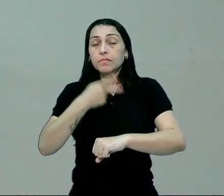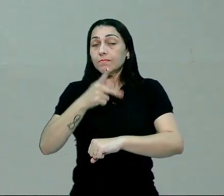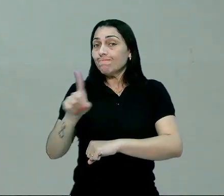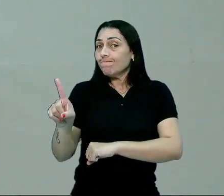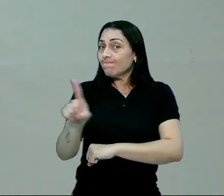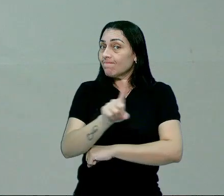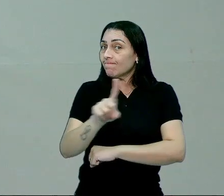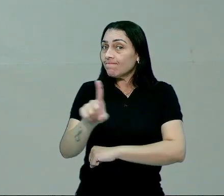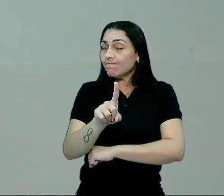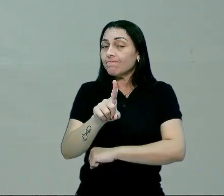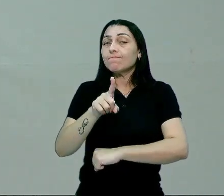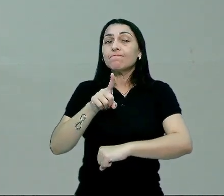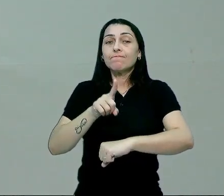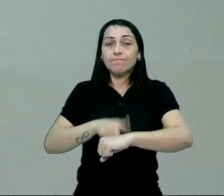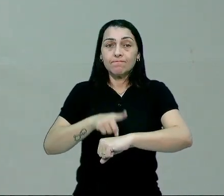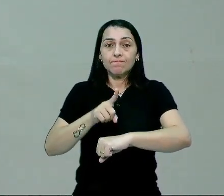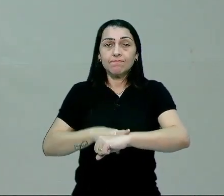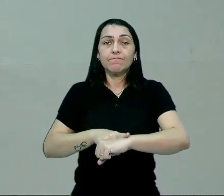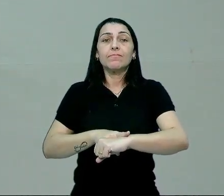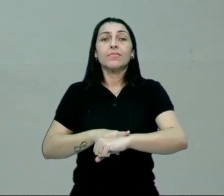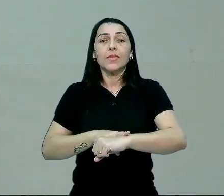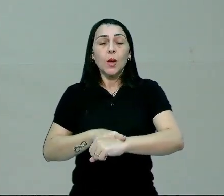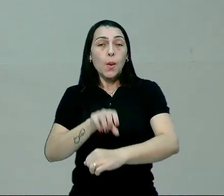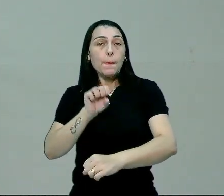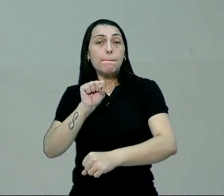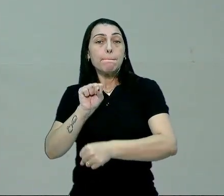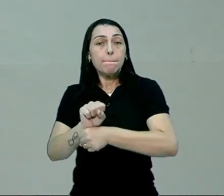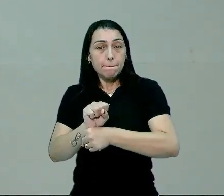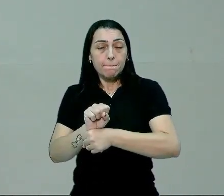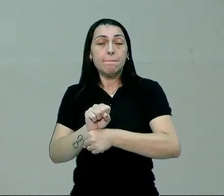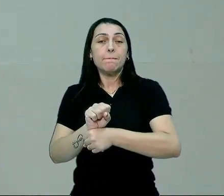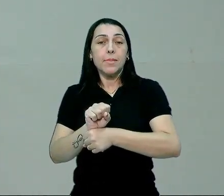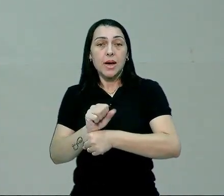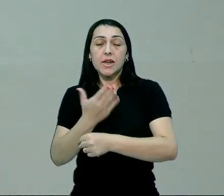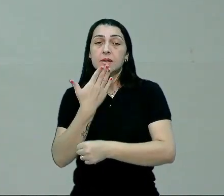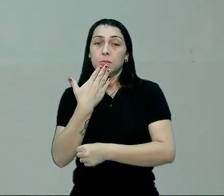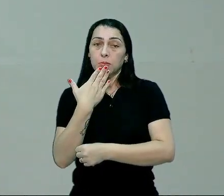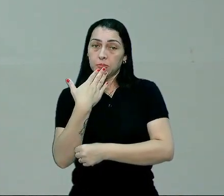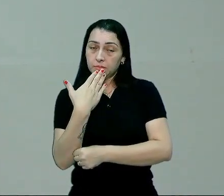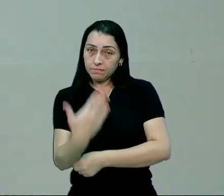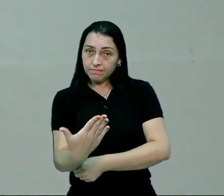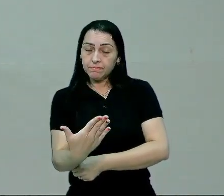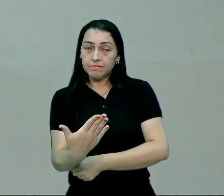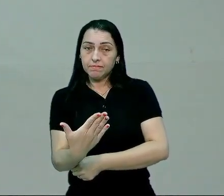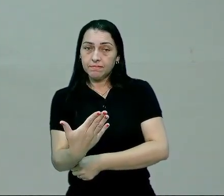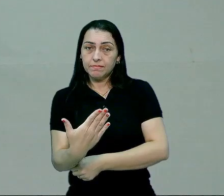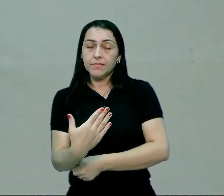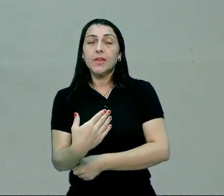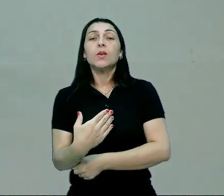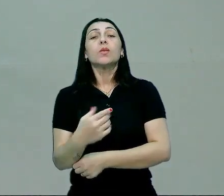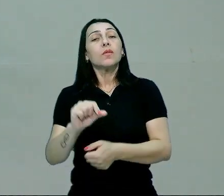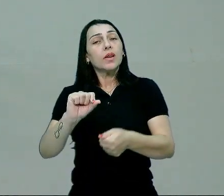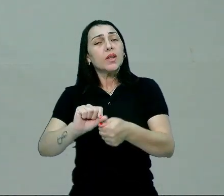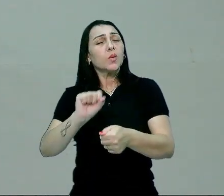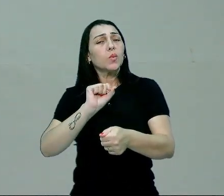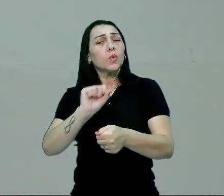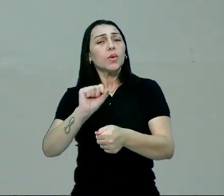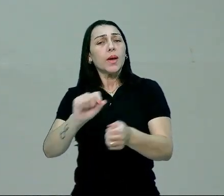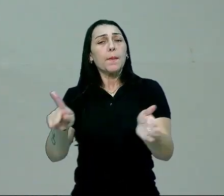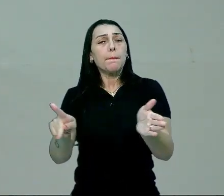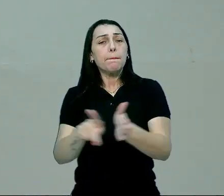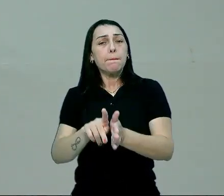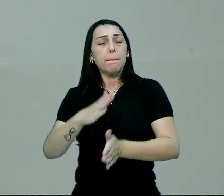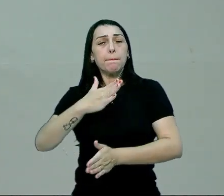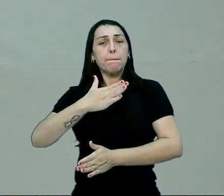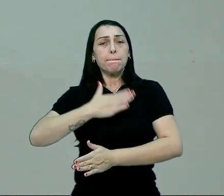não, a partir do momento em que eu freio esse tipo de solicitação, eu estou agindo por